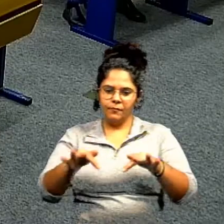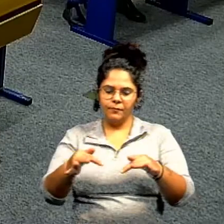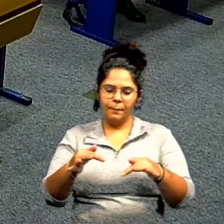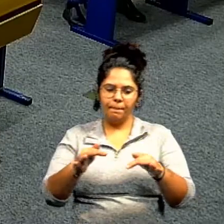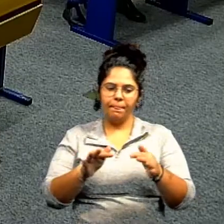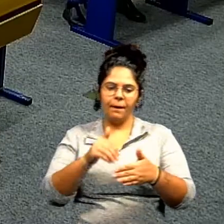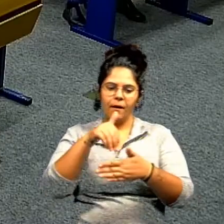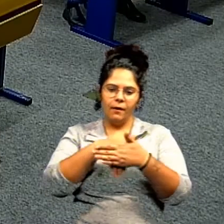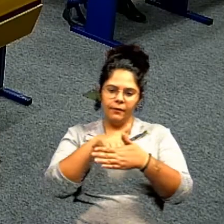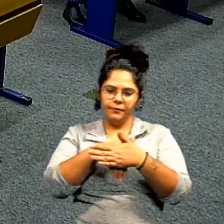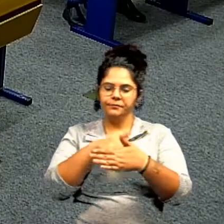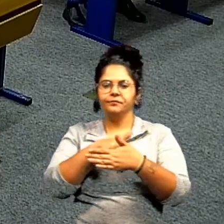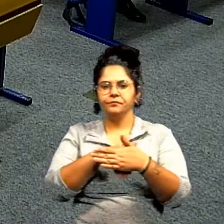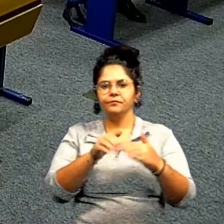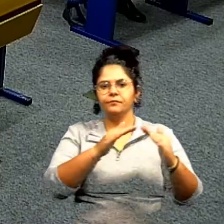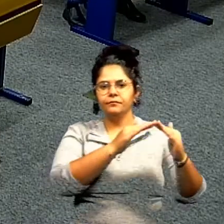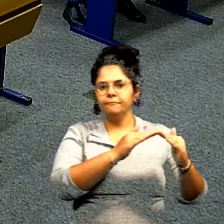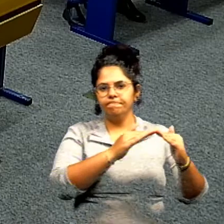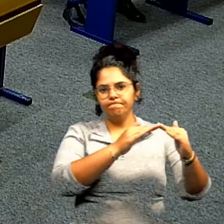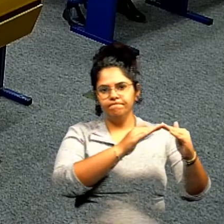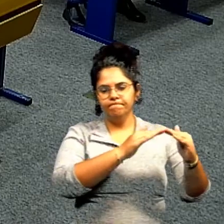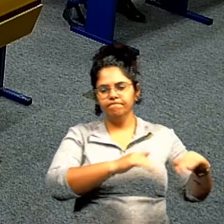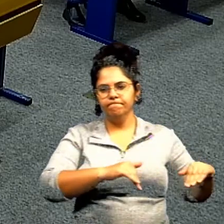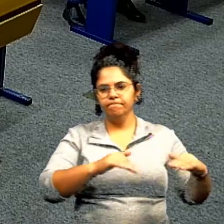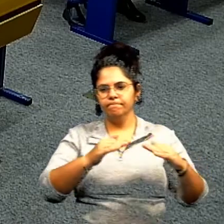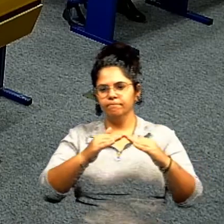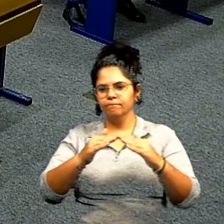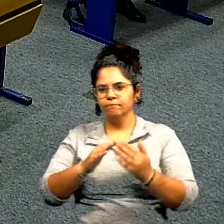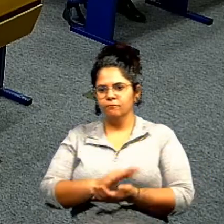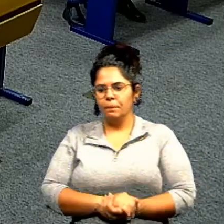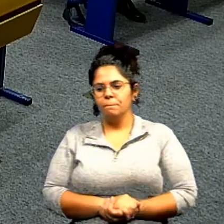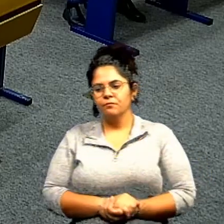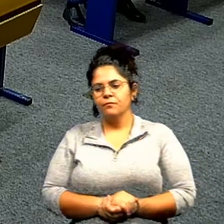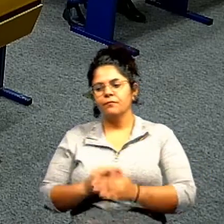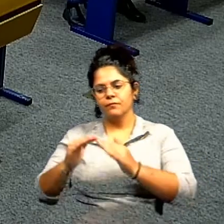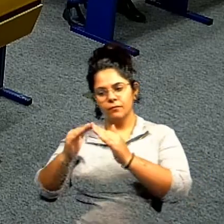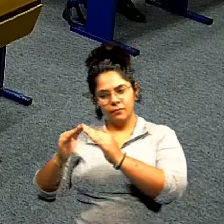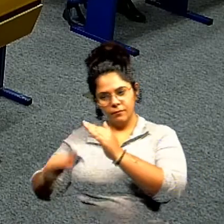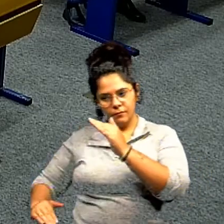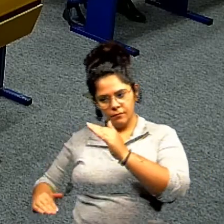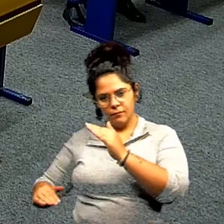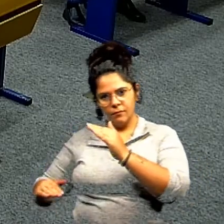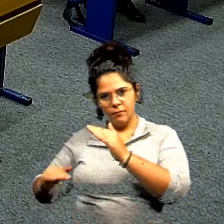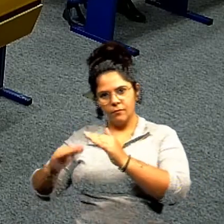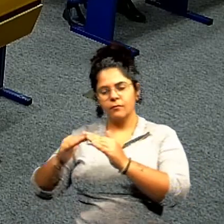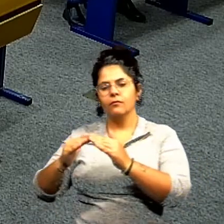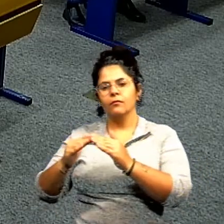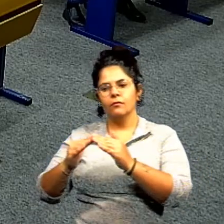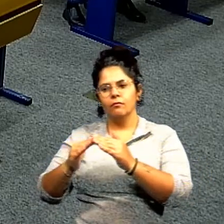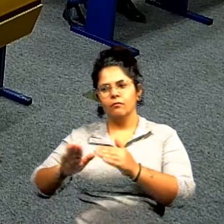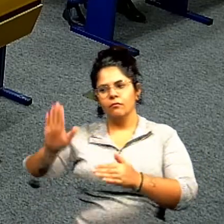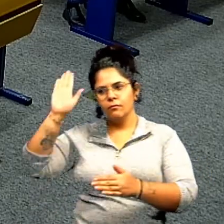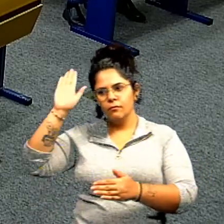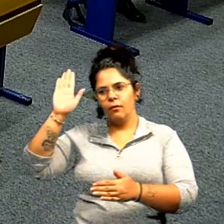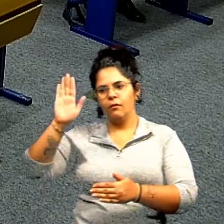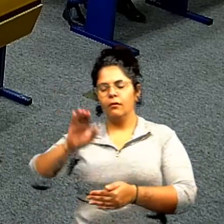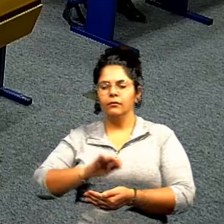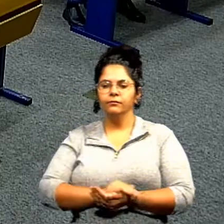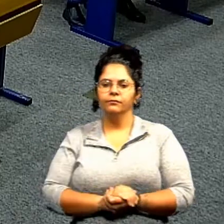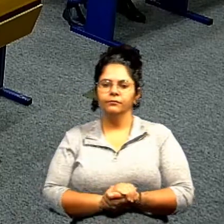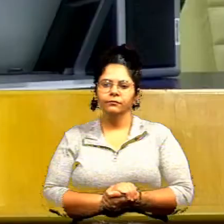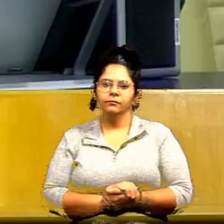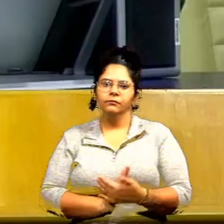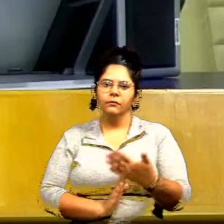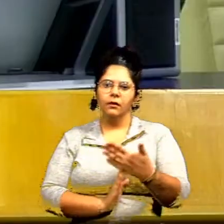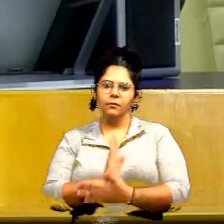encerra a discussão, em votação, senhores vereadores que forem favoráveis ao projeto, permaneçam como estão,